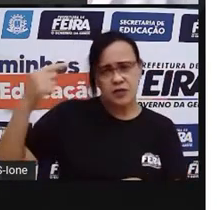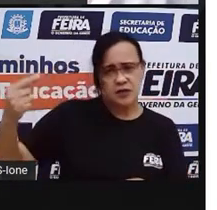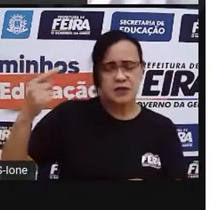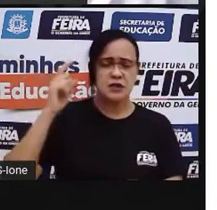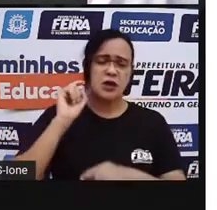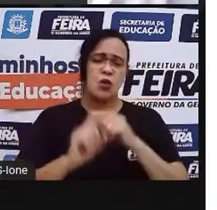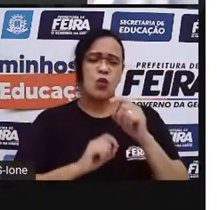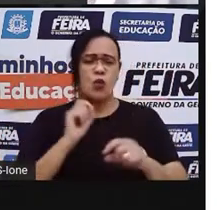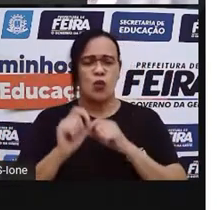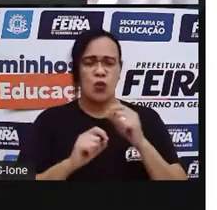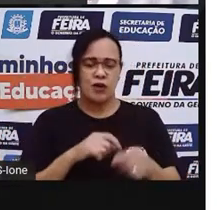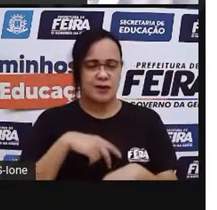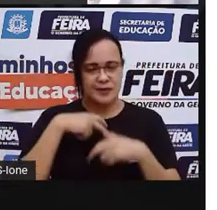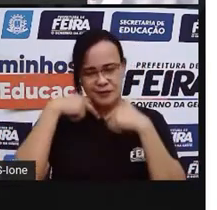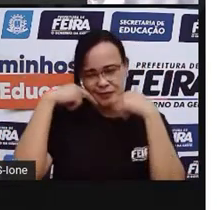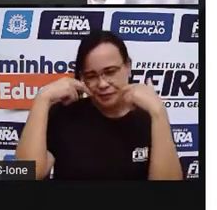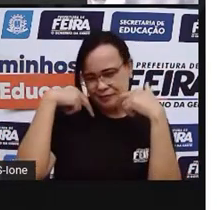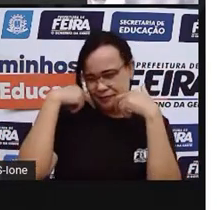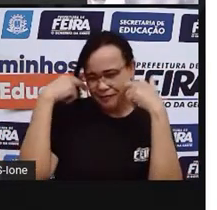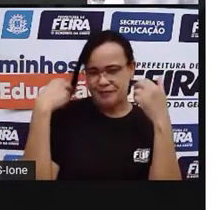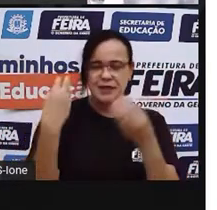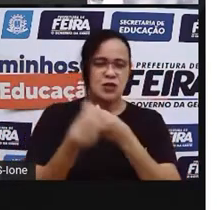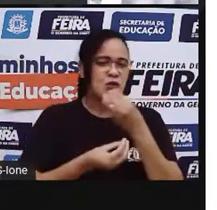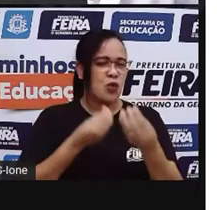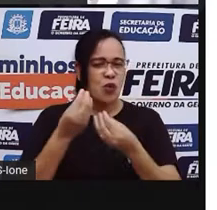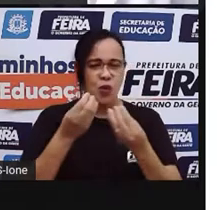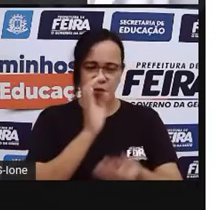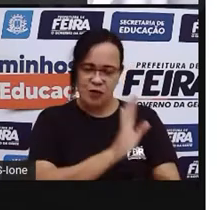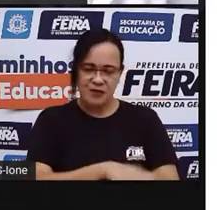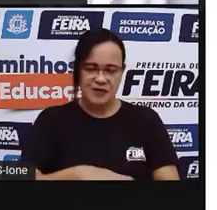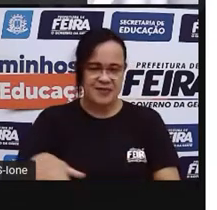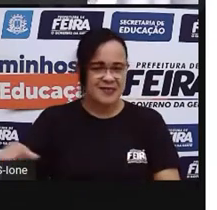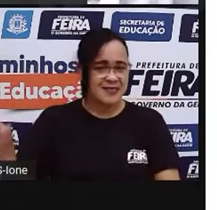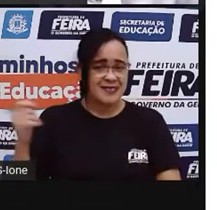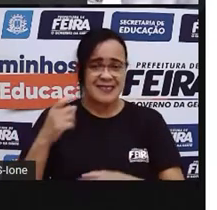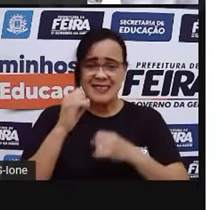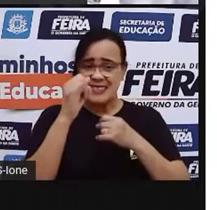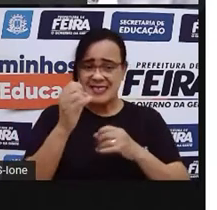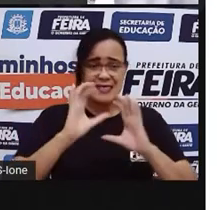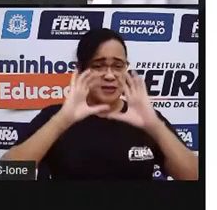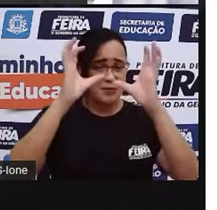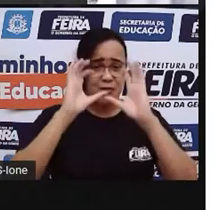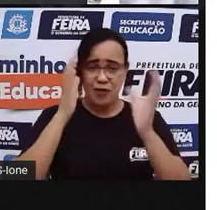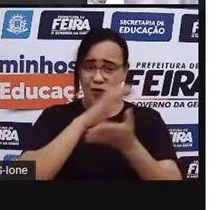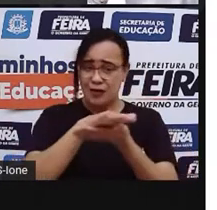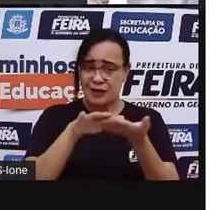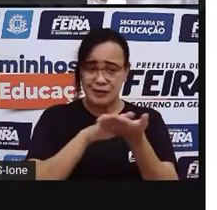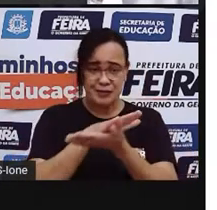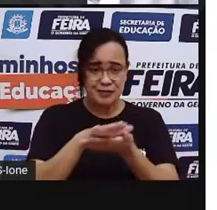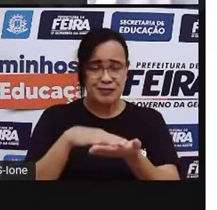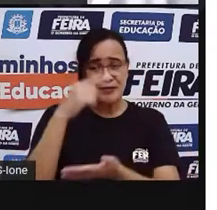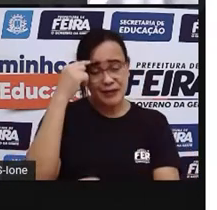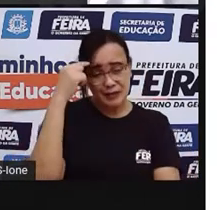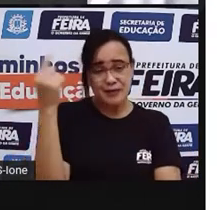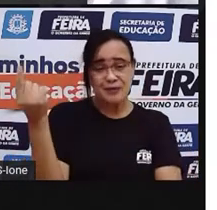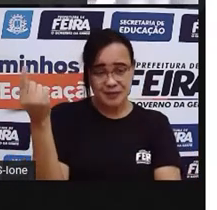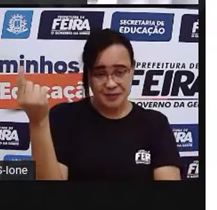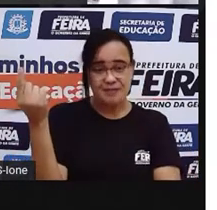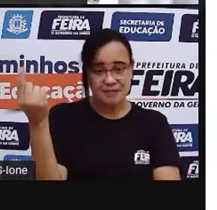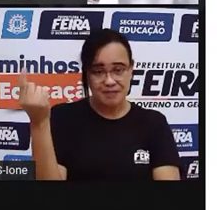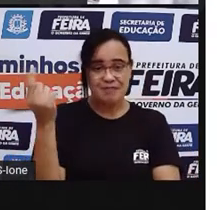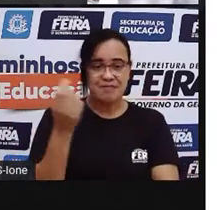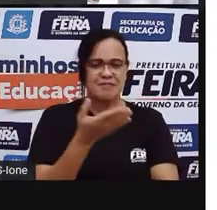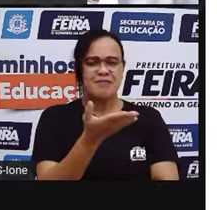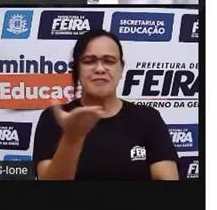fico mesmo encabulado. Como seria a infância sem esse brinquedo encantado? Já pensou? Quem aí não